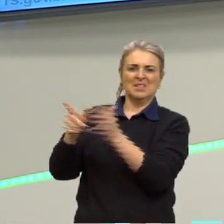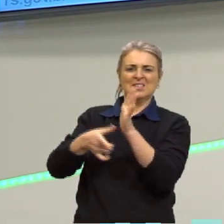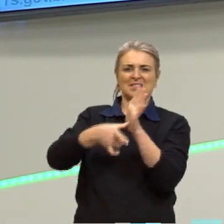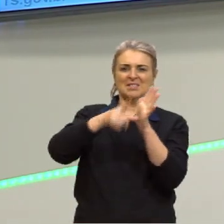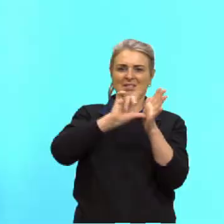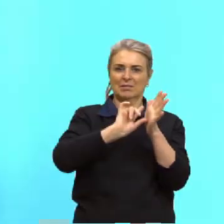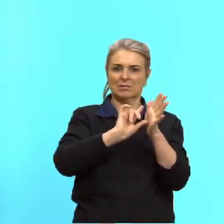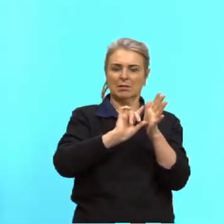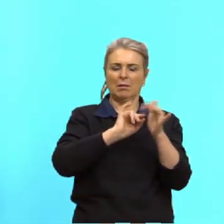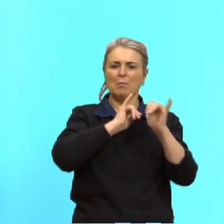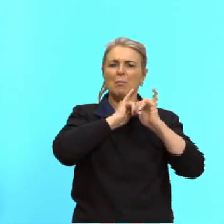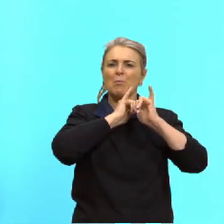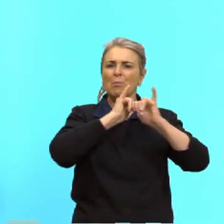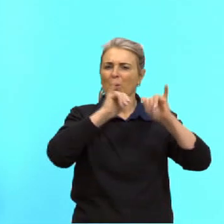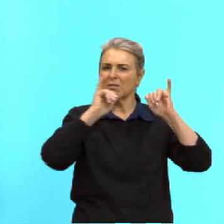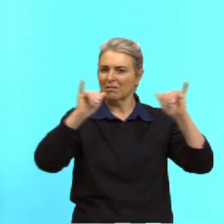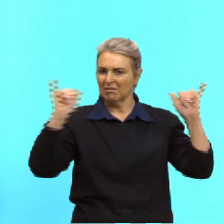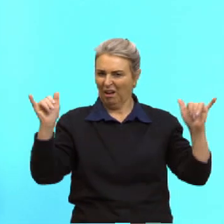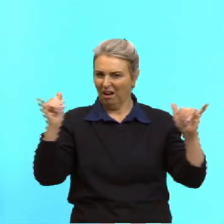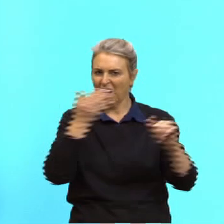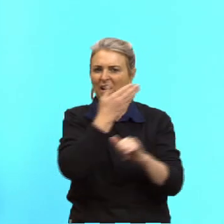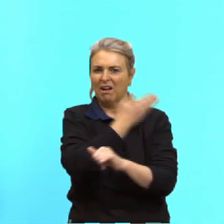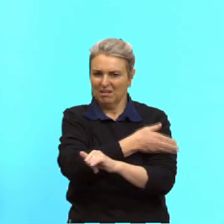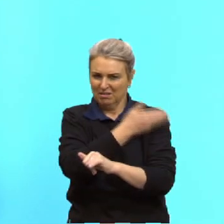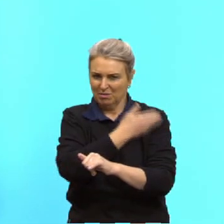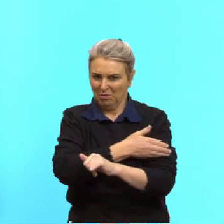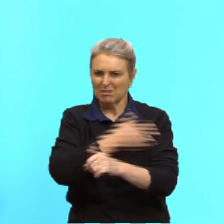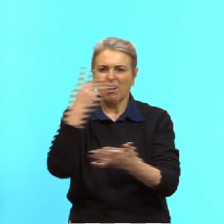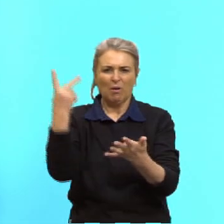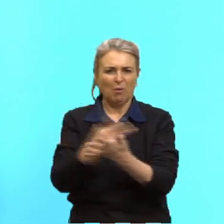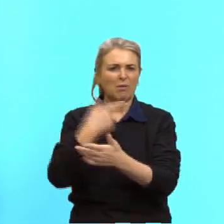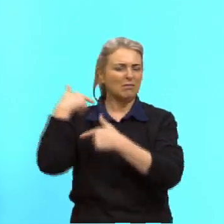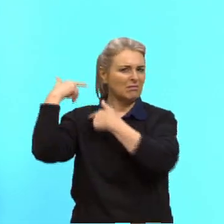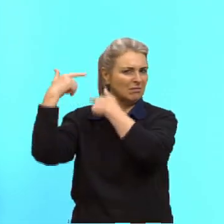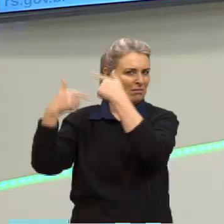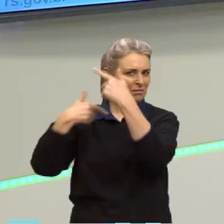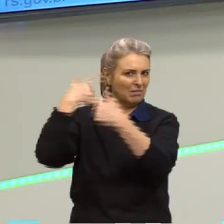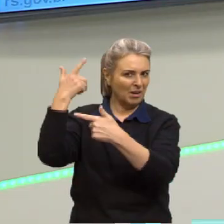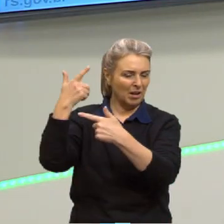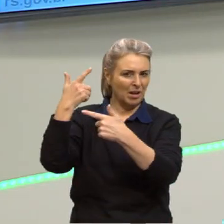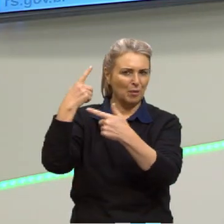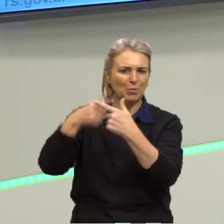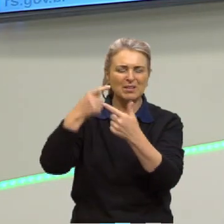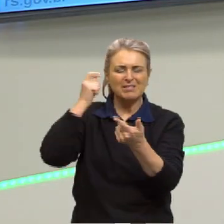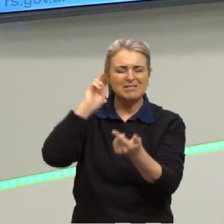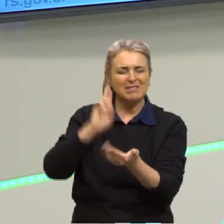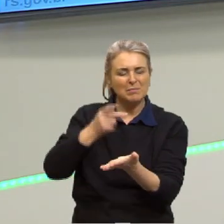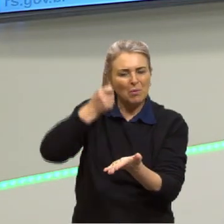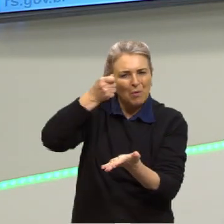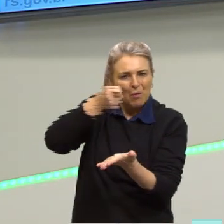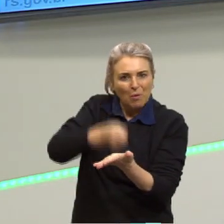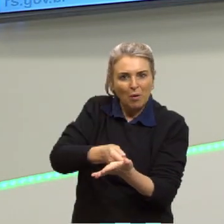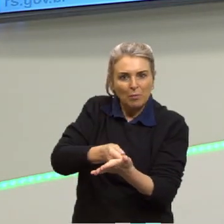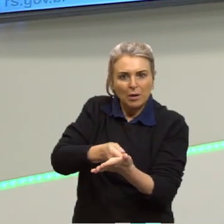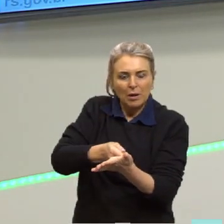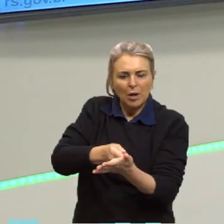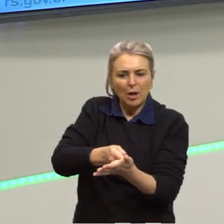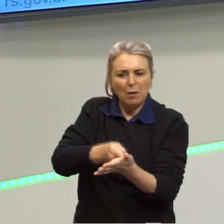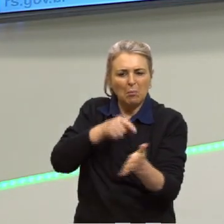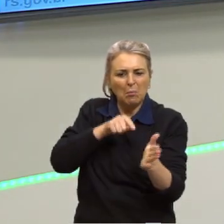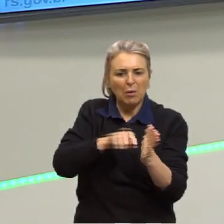divulgar esses hábitos enraizados sobre essas cobranças de ser ou não ser ou como ser